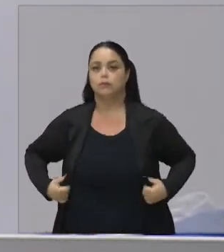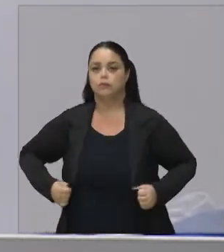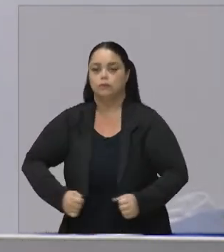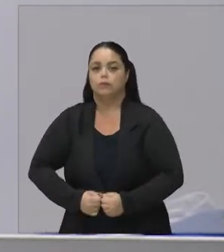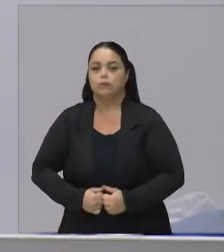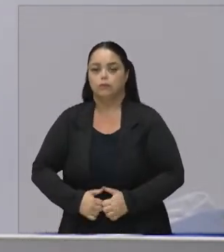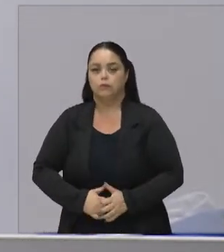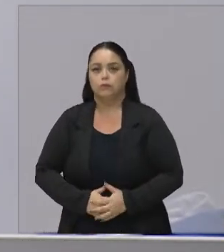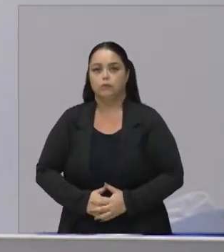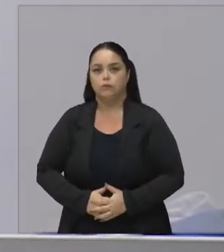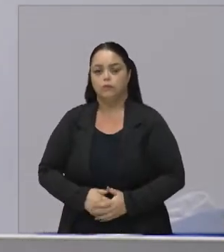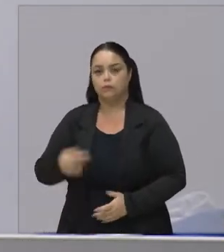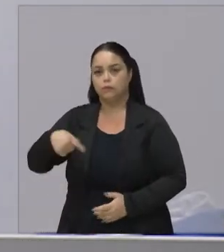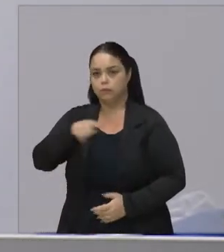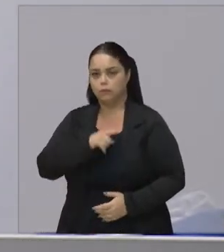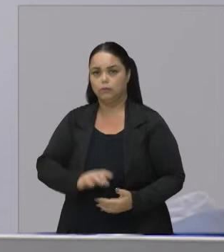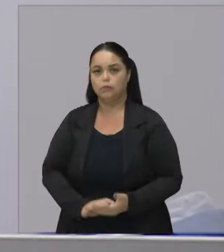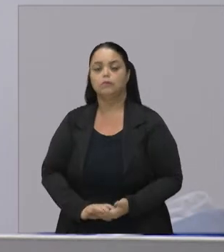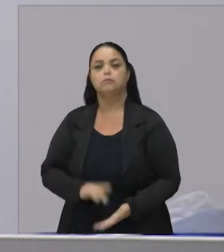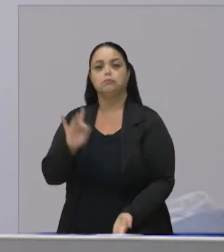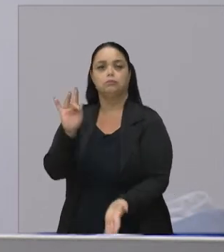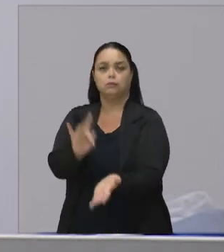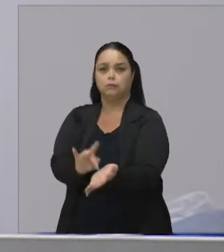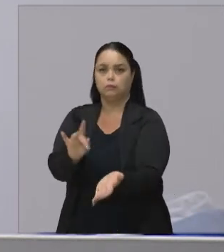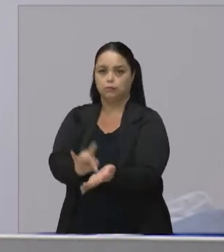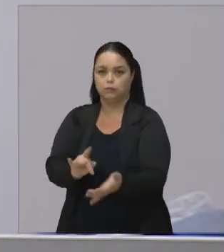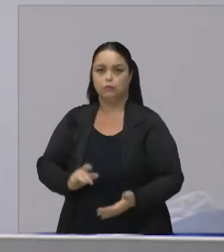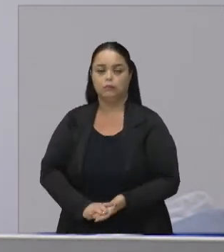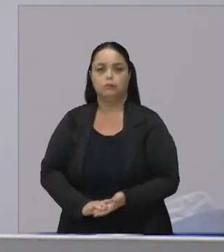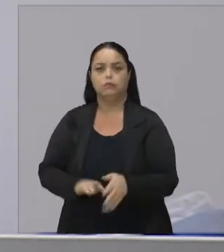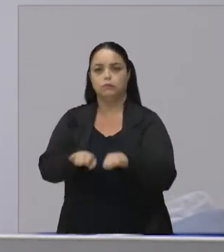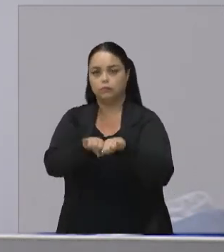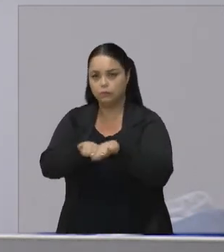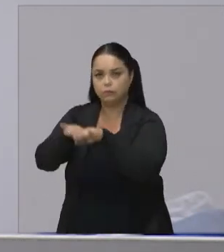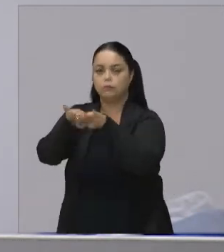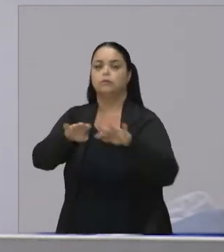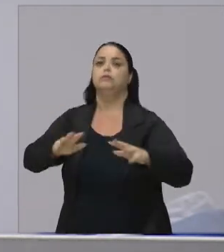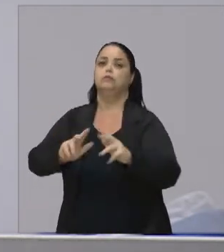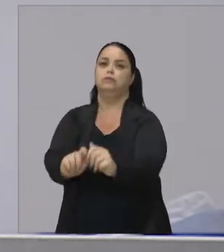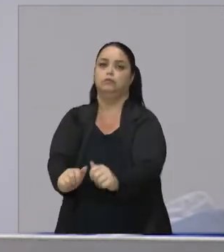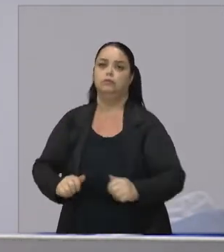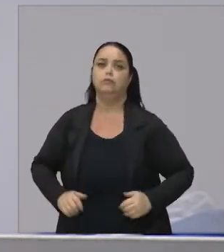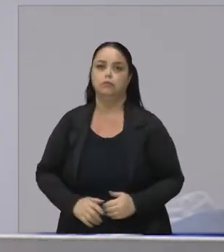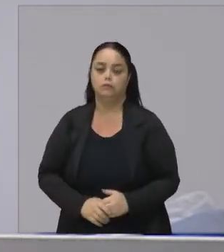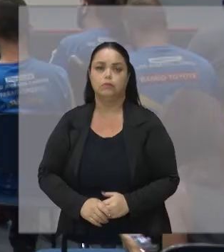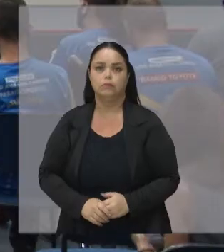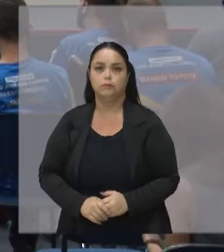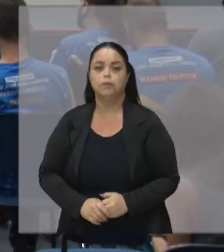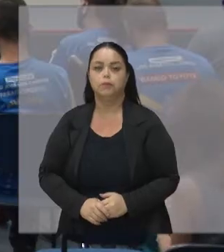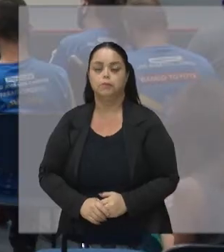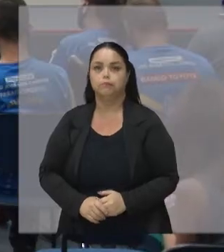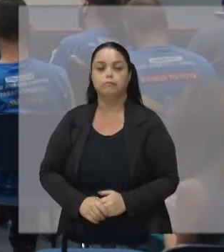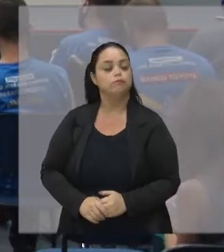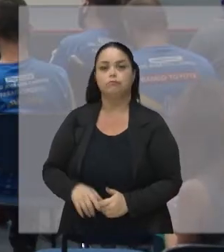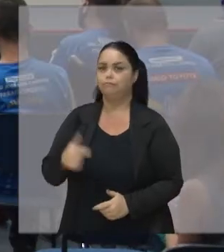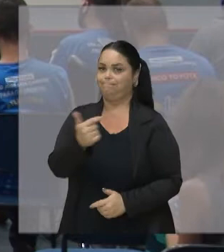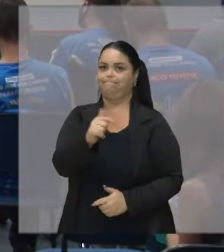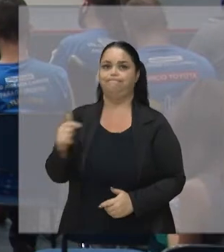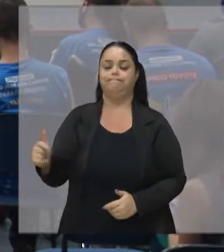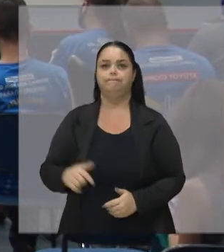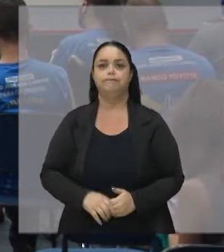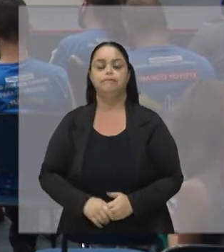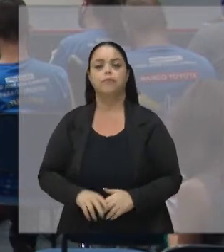Somos Somos Todos iguais Não Não existem